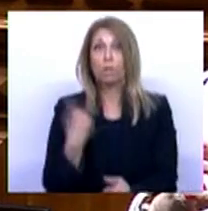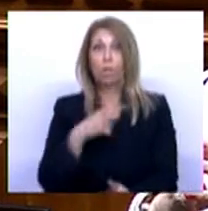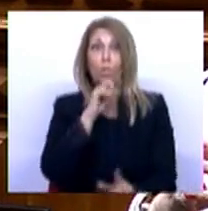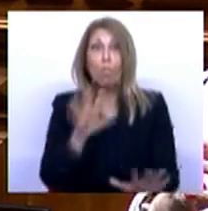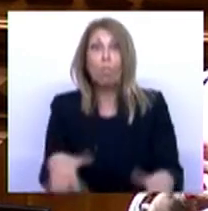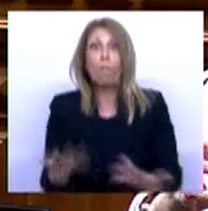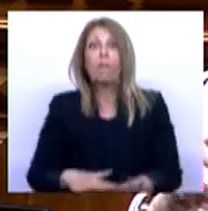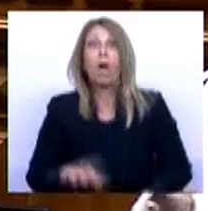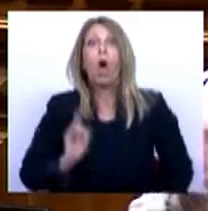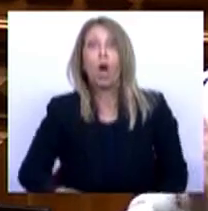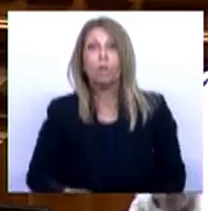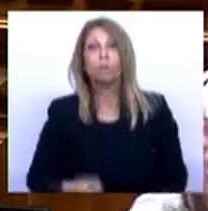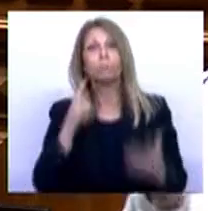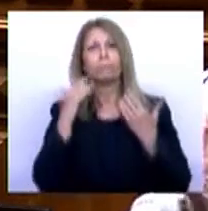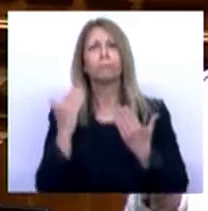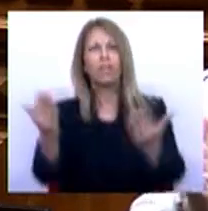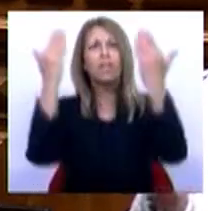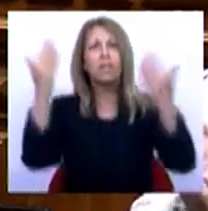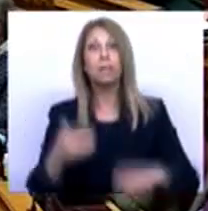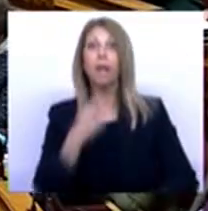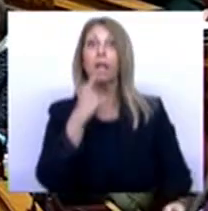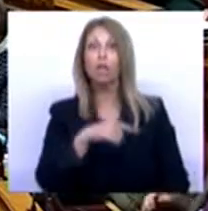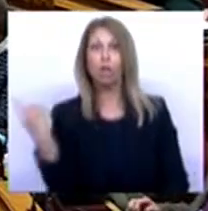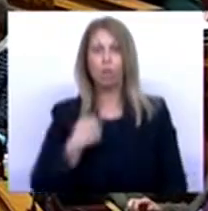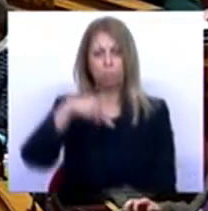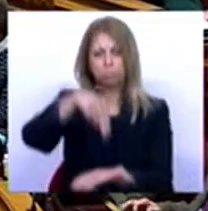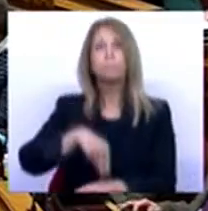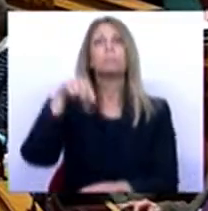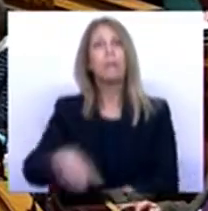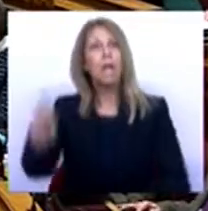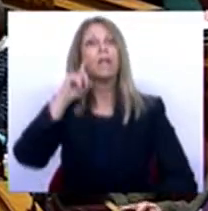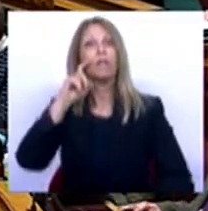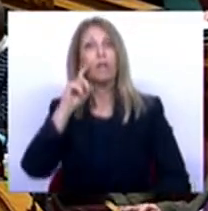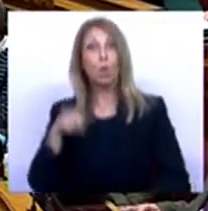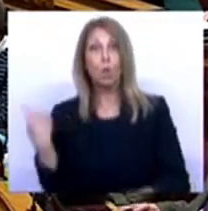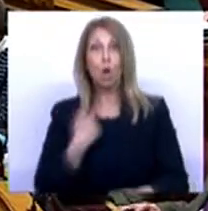felicitá-lo e dizer-lhe que cá estamos para defender o nosso compromisso eleitoral.